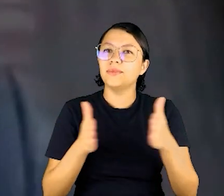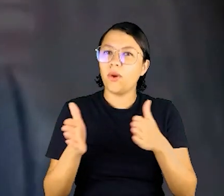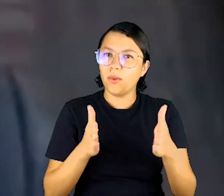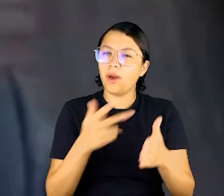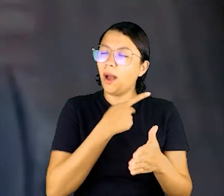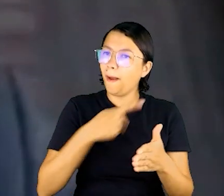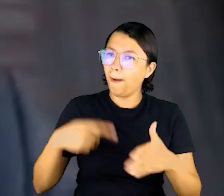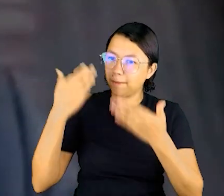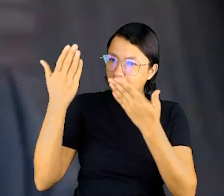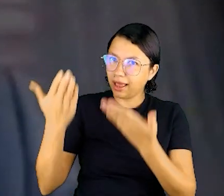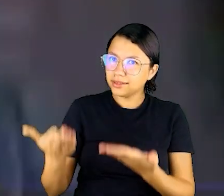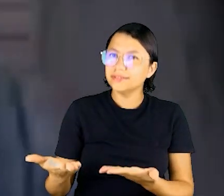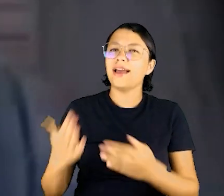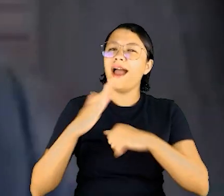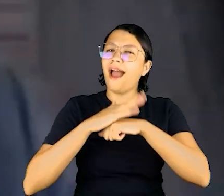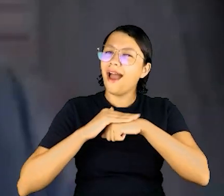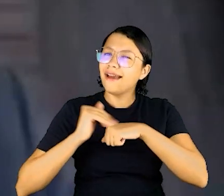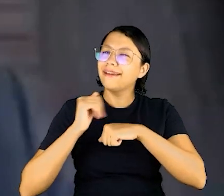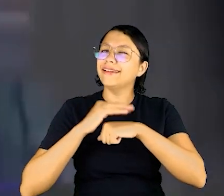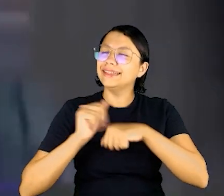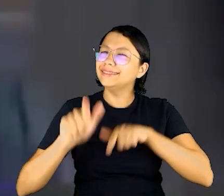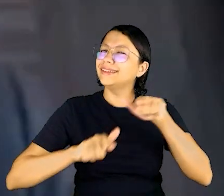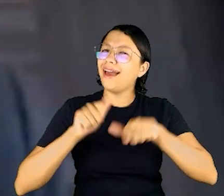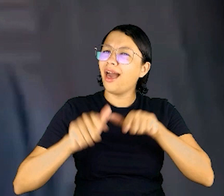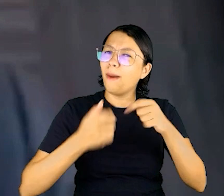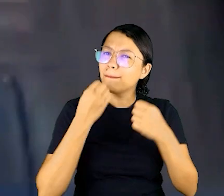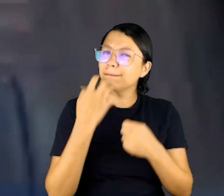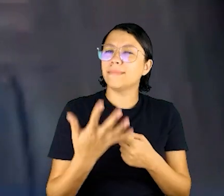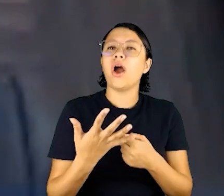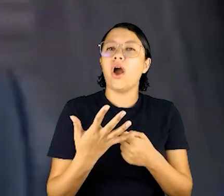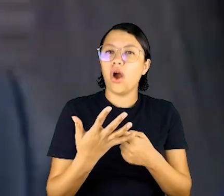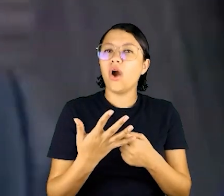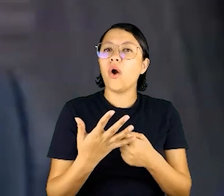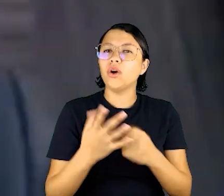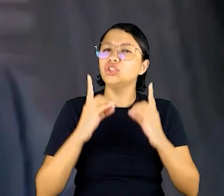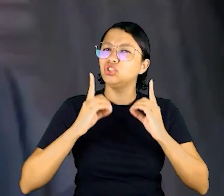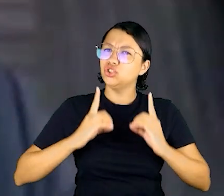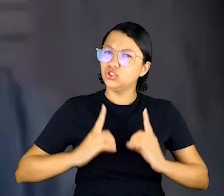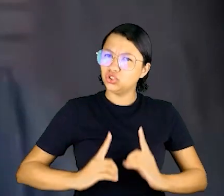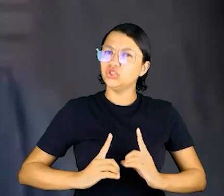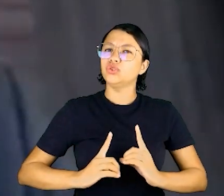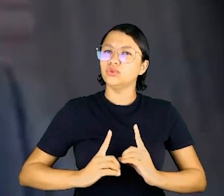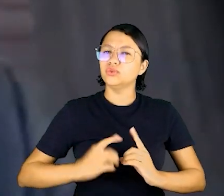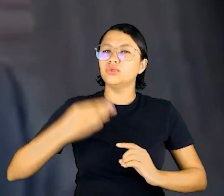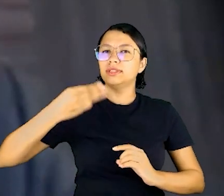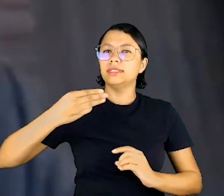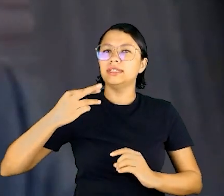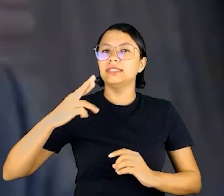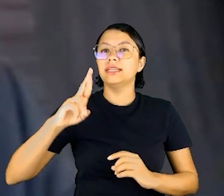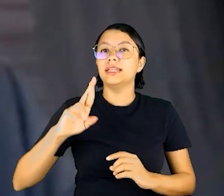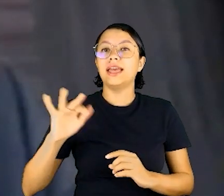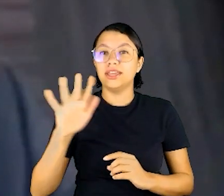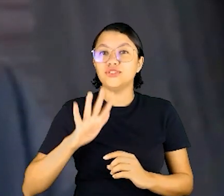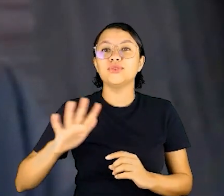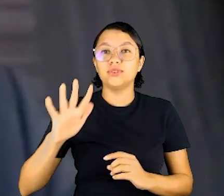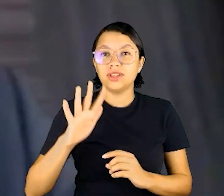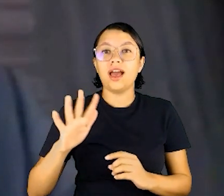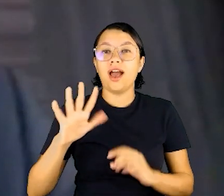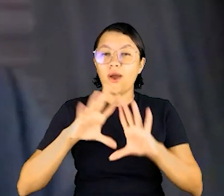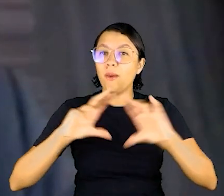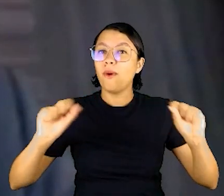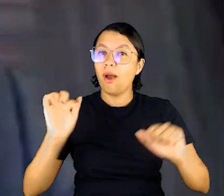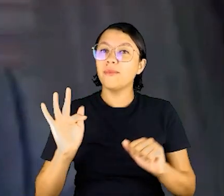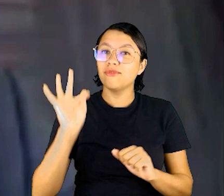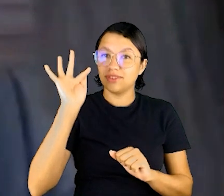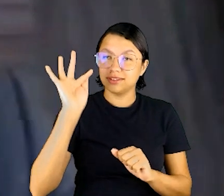com vossa excelência, uma presidente tão querida, tão atuante, que dignifica o nome da terceira região, do Tribunal